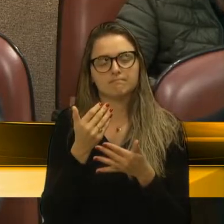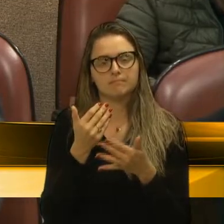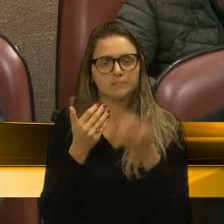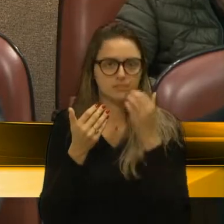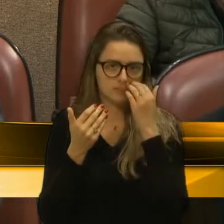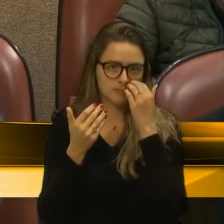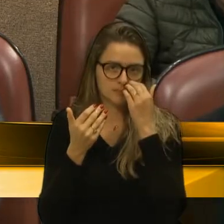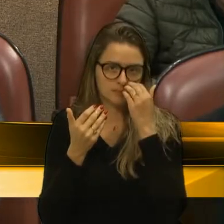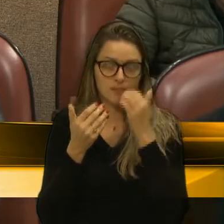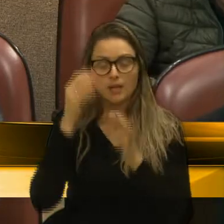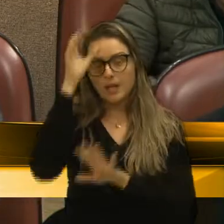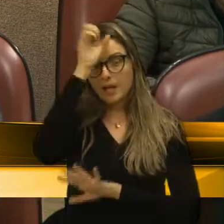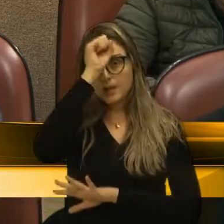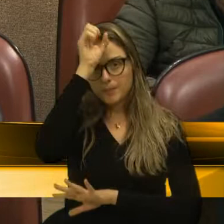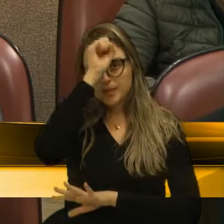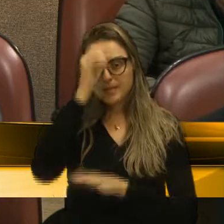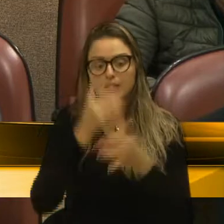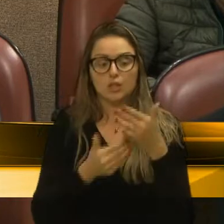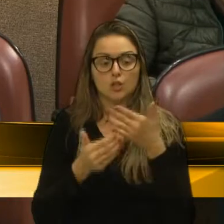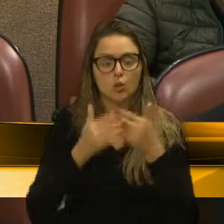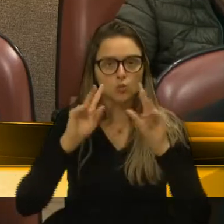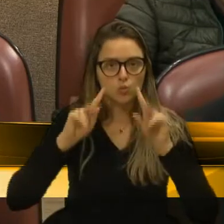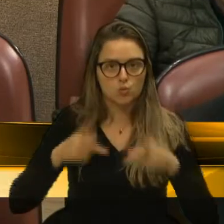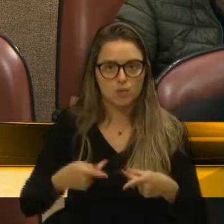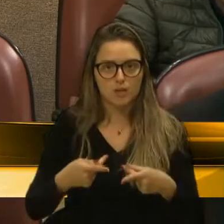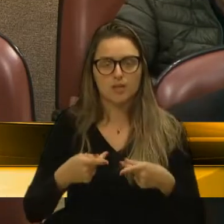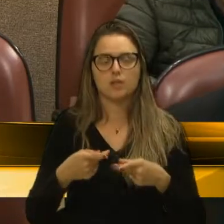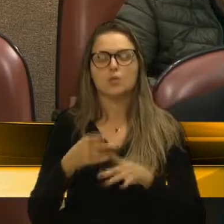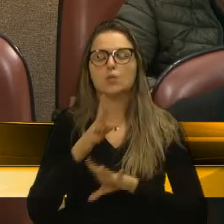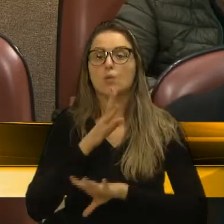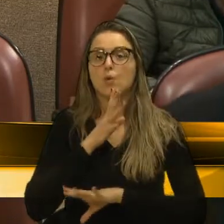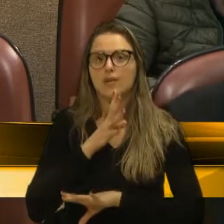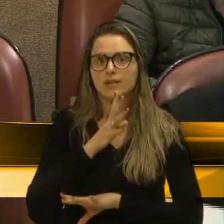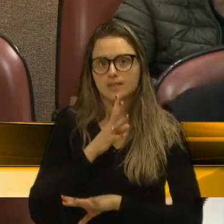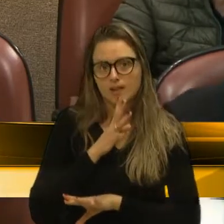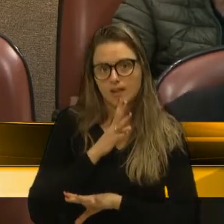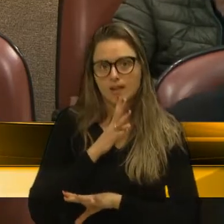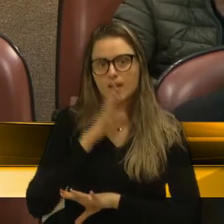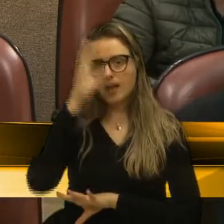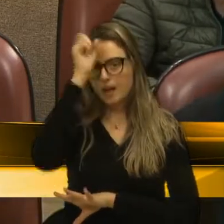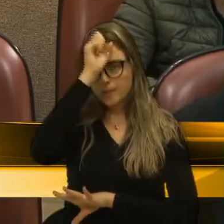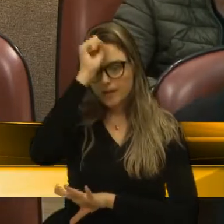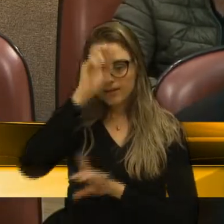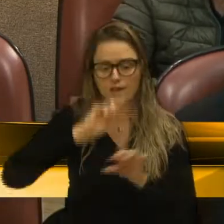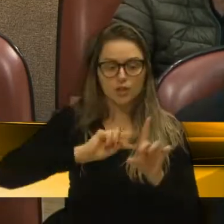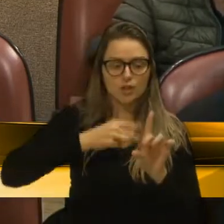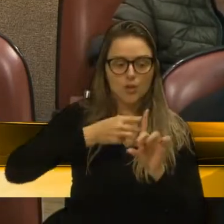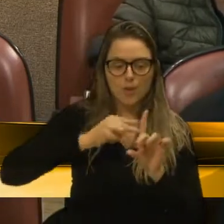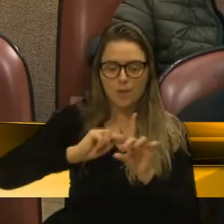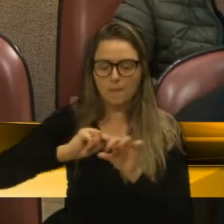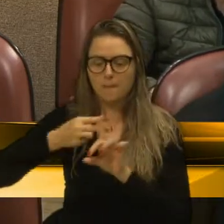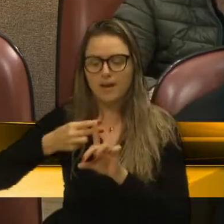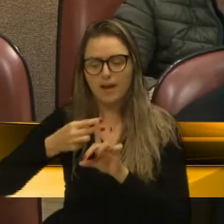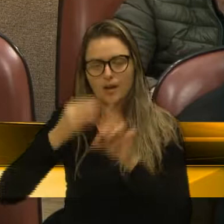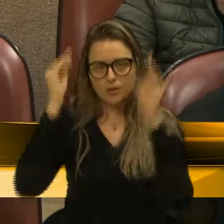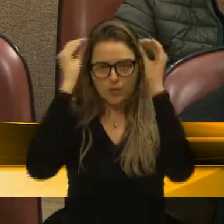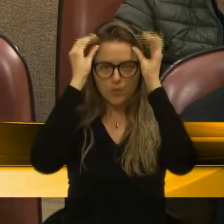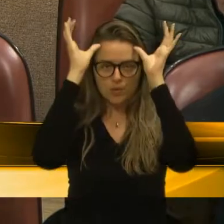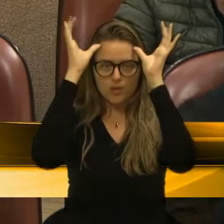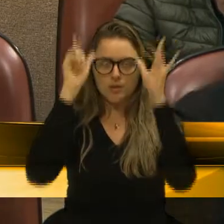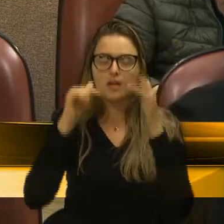todos efetivamente humanos, e conhecer e aprender a multiplicar o conhecimento são etapas